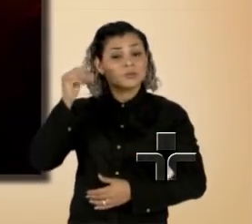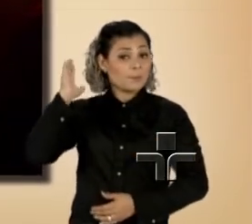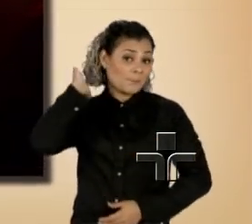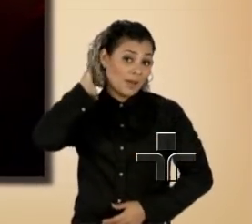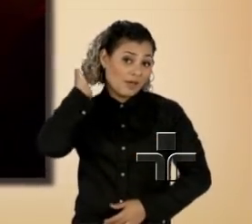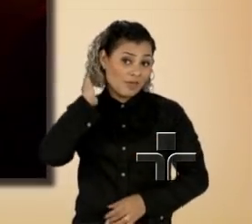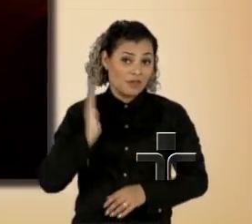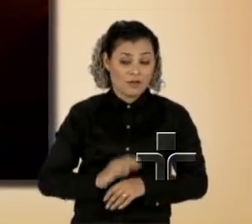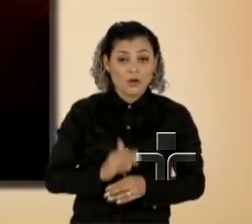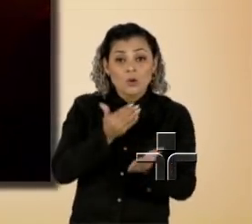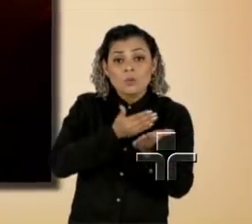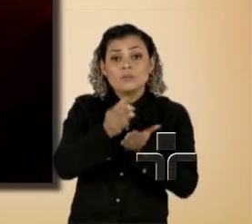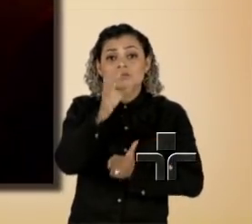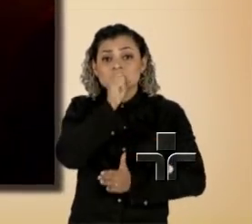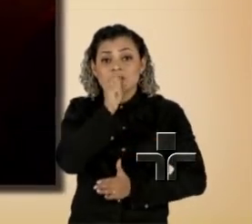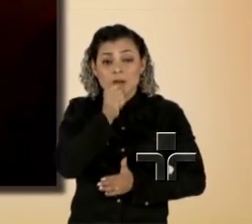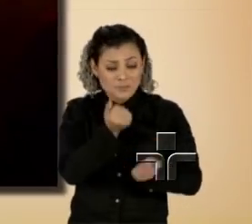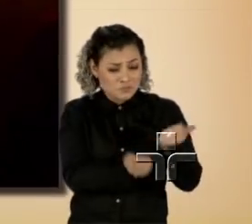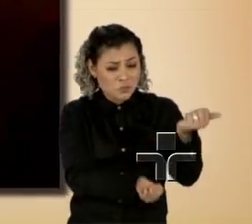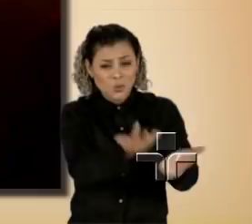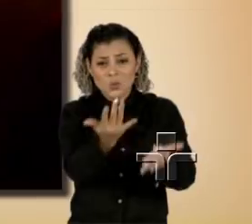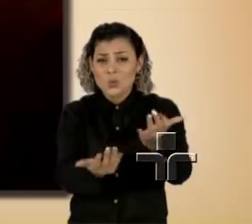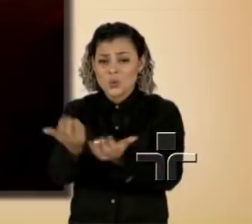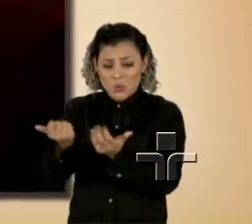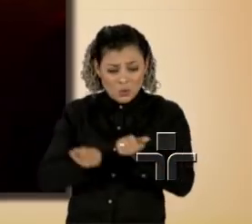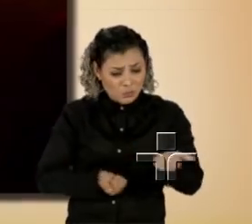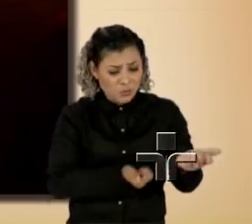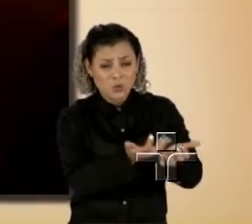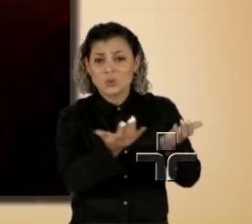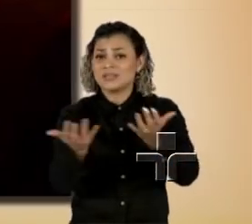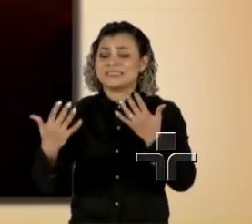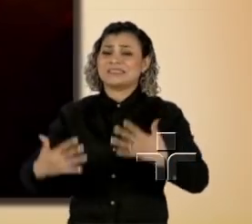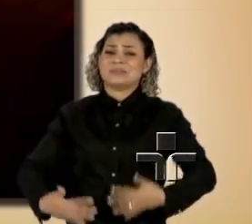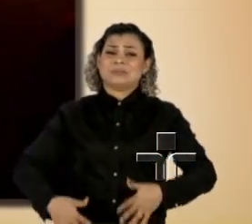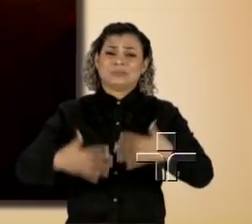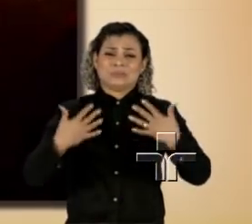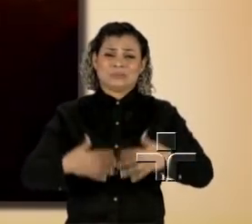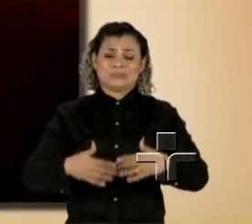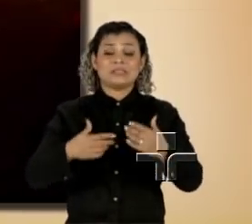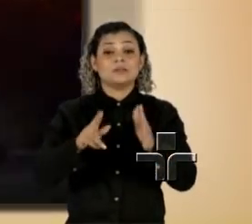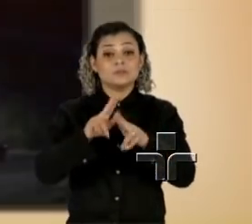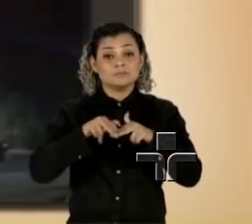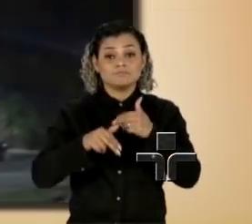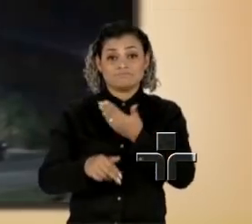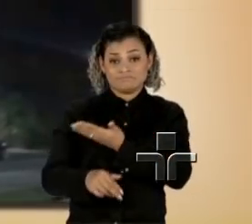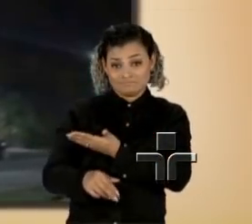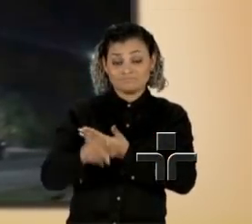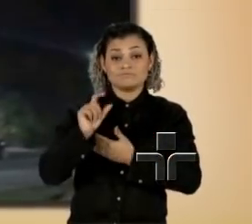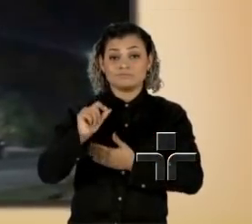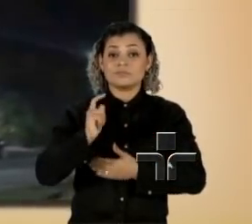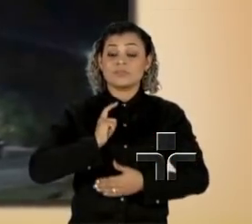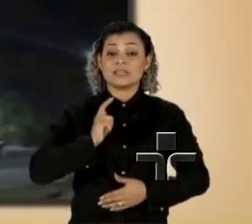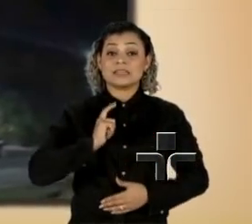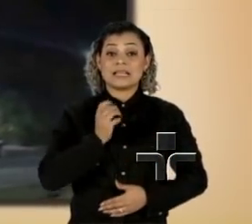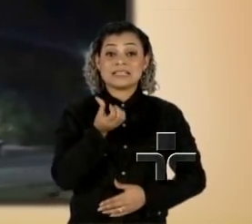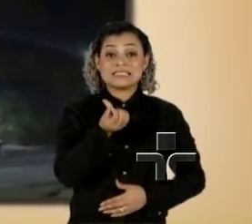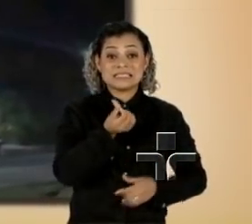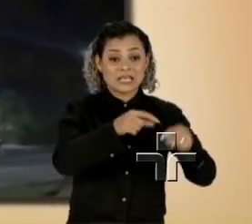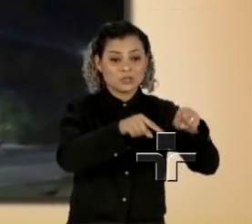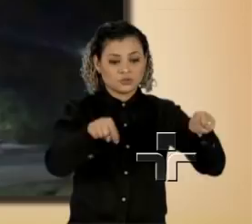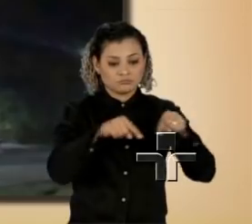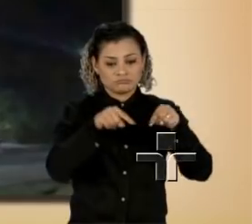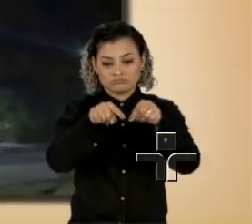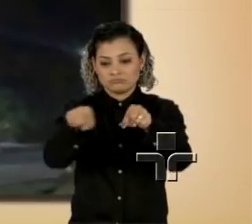começou no último sábado e as chamas se espalharam por parte da Serra do Parque de Monte Alegre, onde fica um dos seis sítios